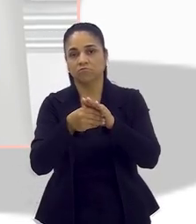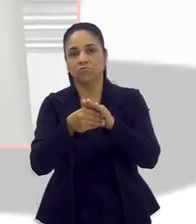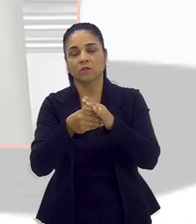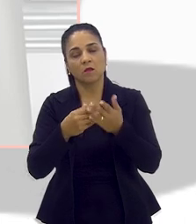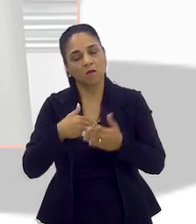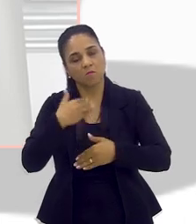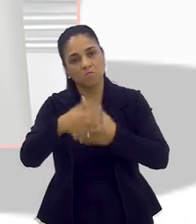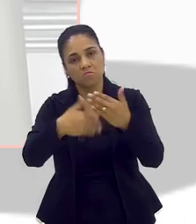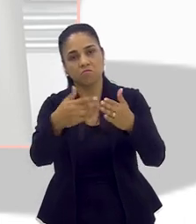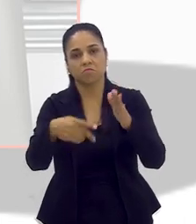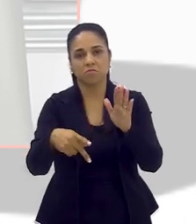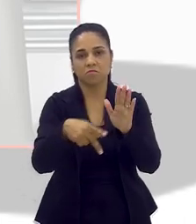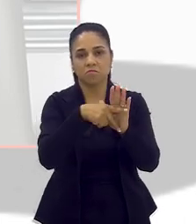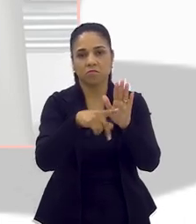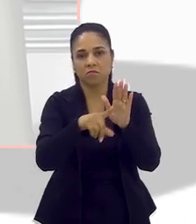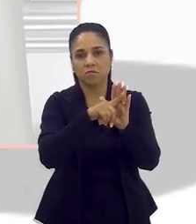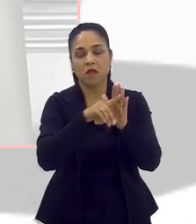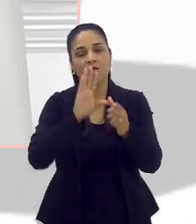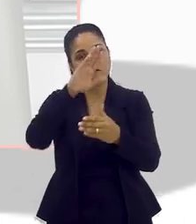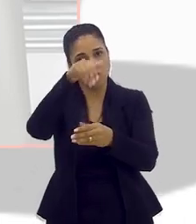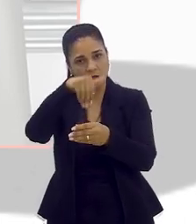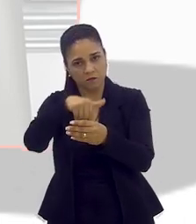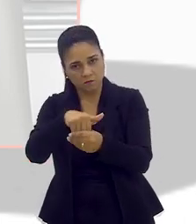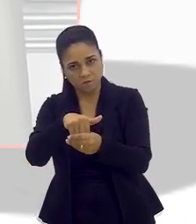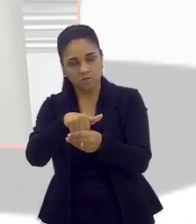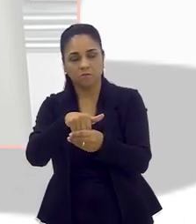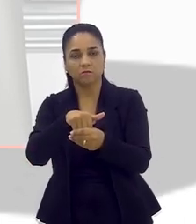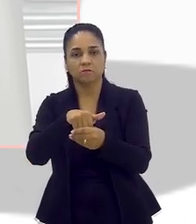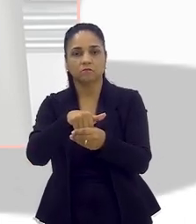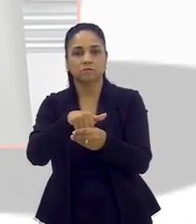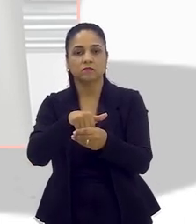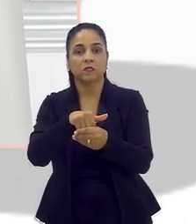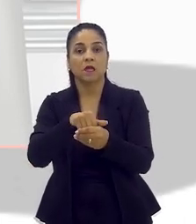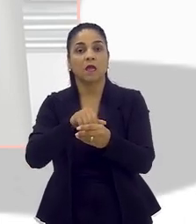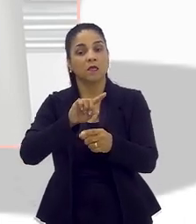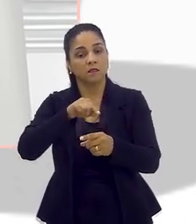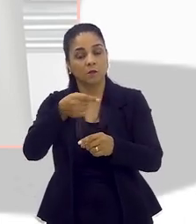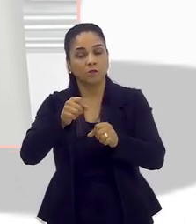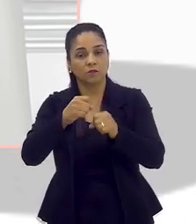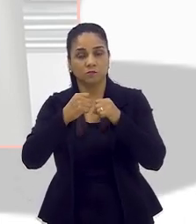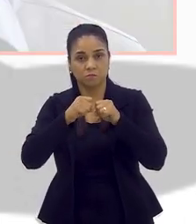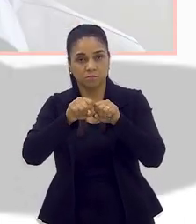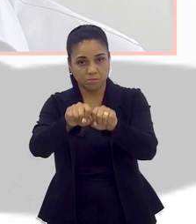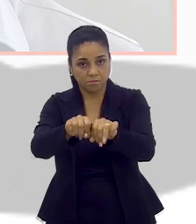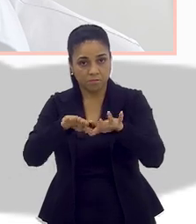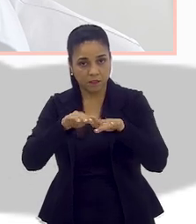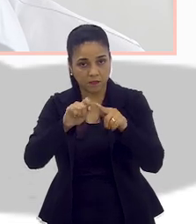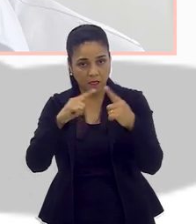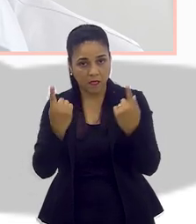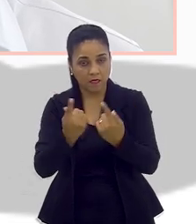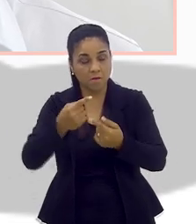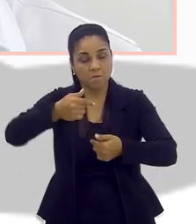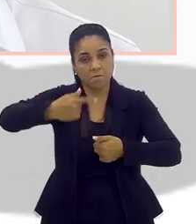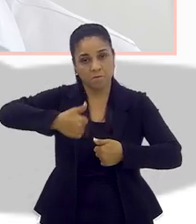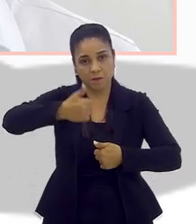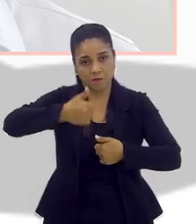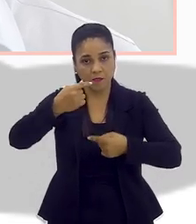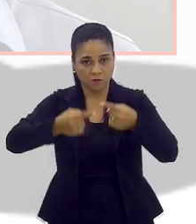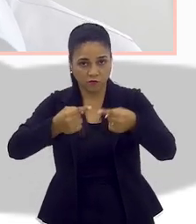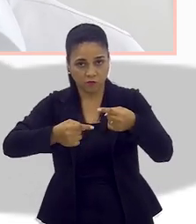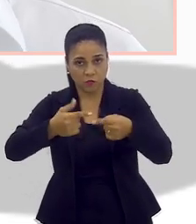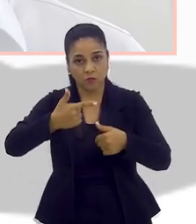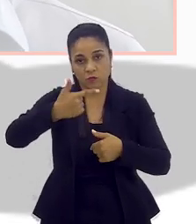o projeto segue a tramitação e vai ter a votação, e depois ele vai para a plenária. Na plenária tem a primeira e a segunda